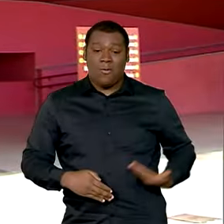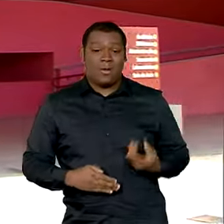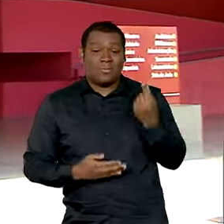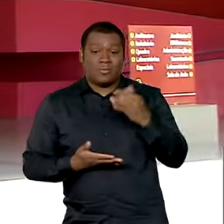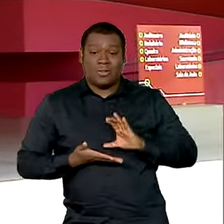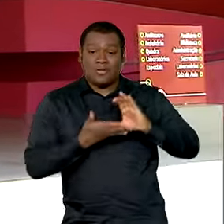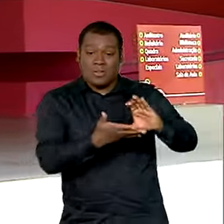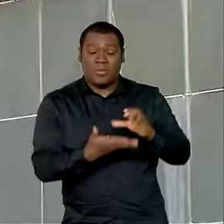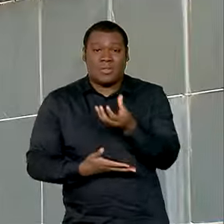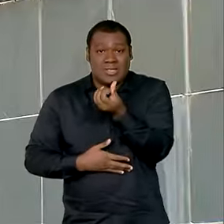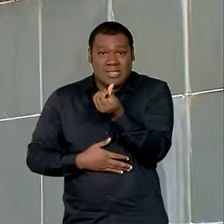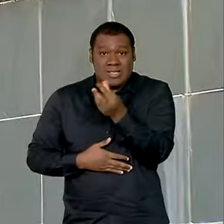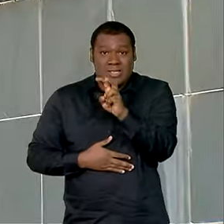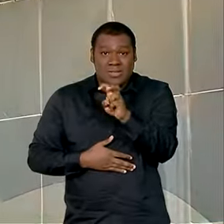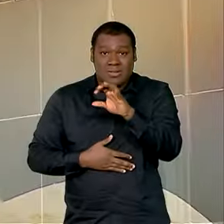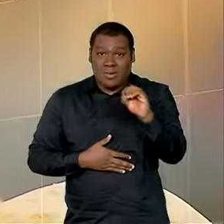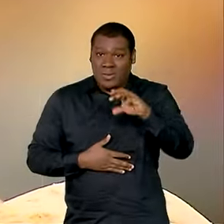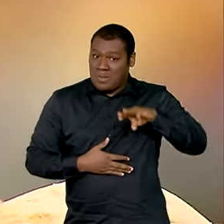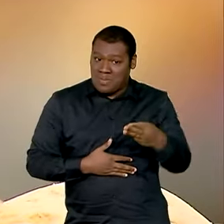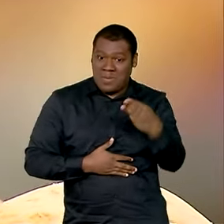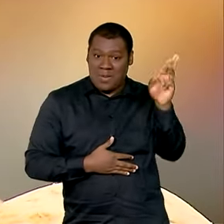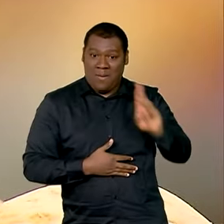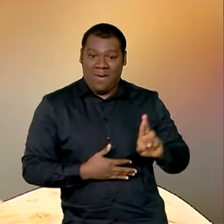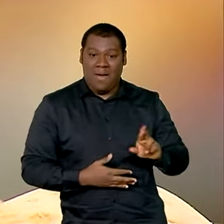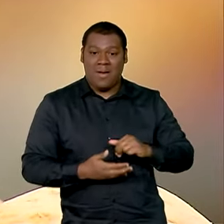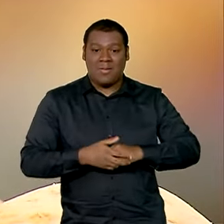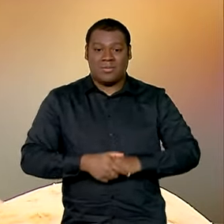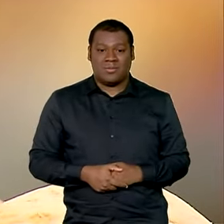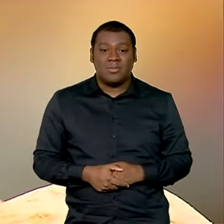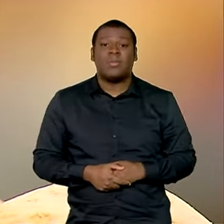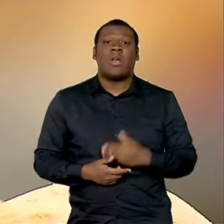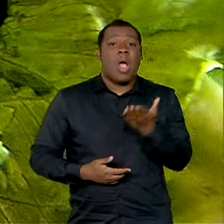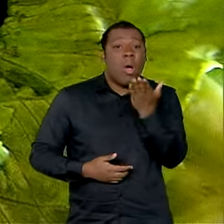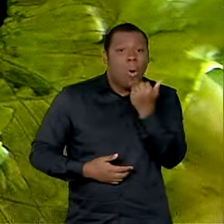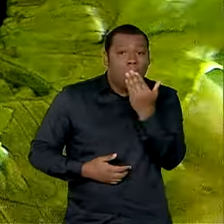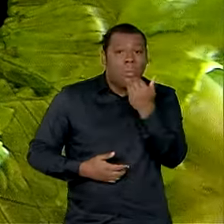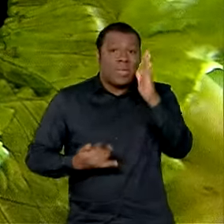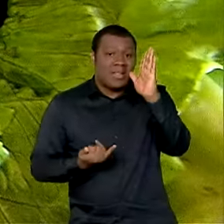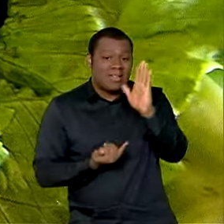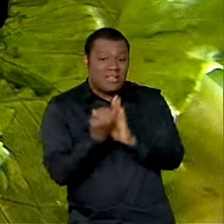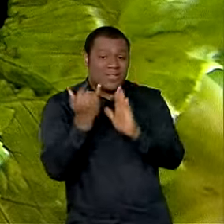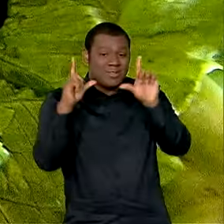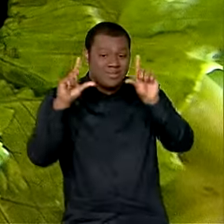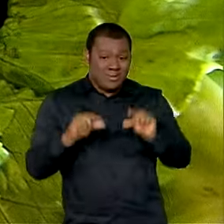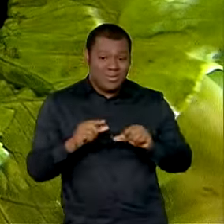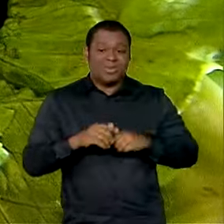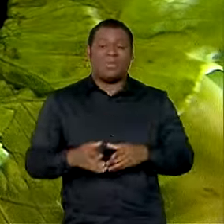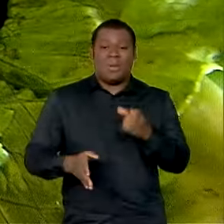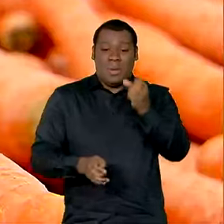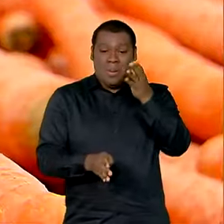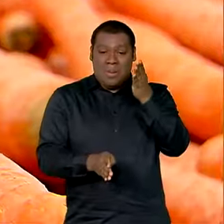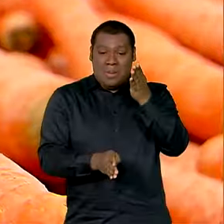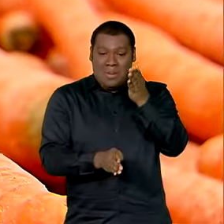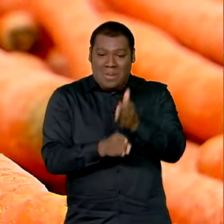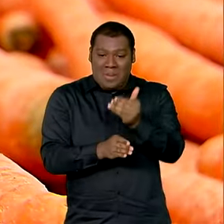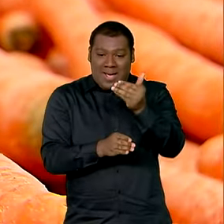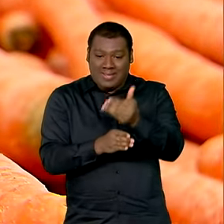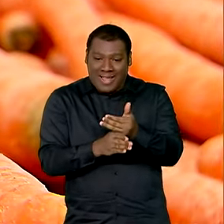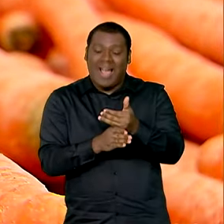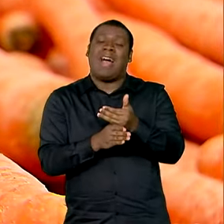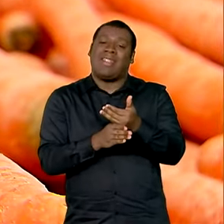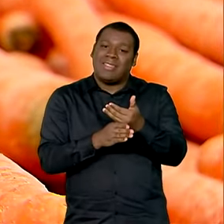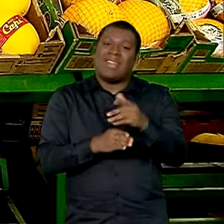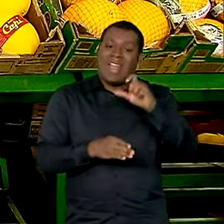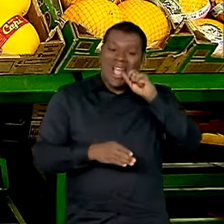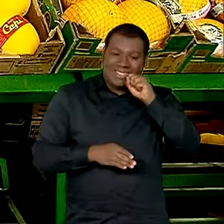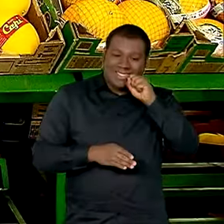650 milhões de reais. Preços dos alimentos em queda, batata, alface e cenoura ficam mais